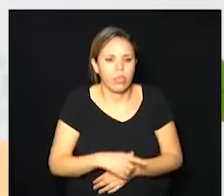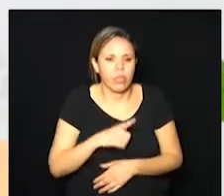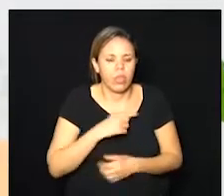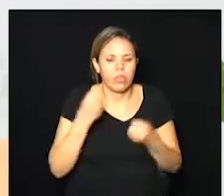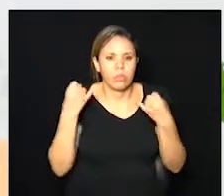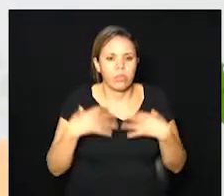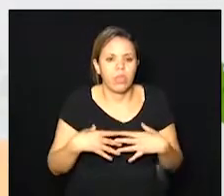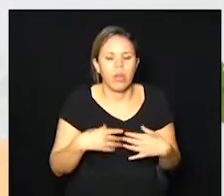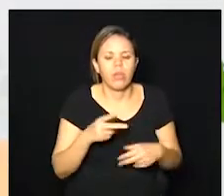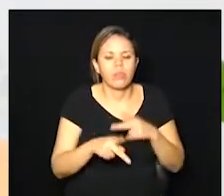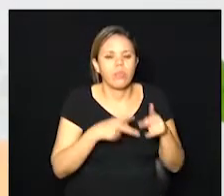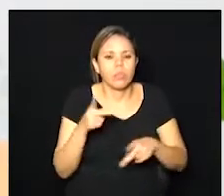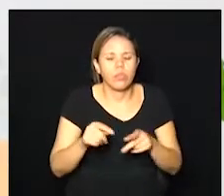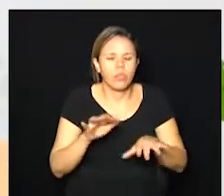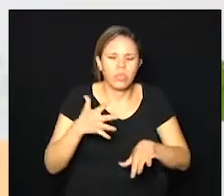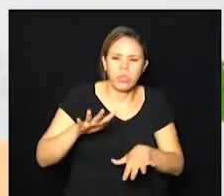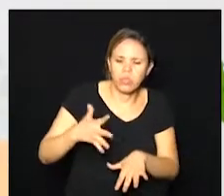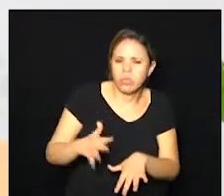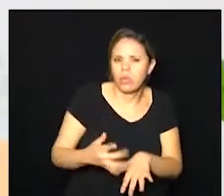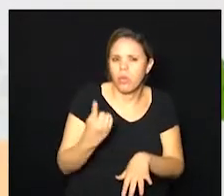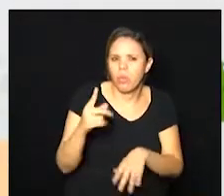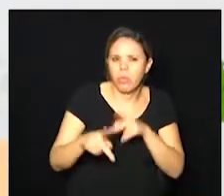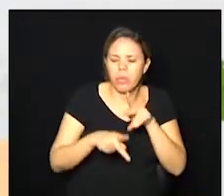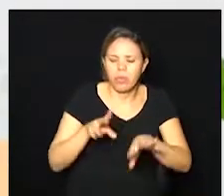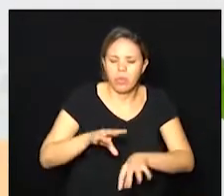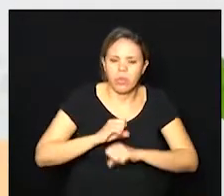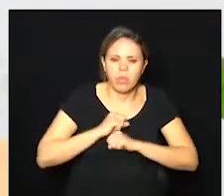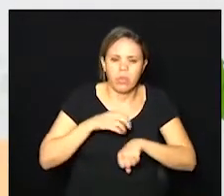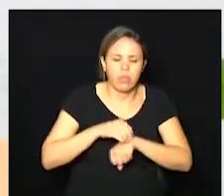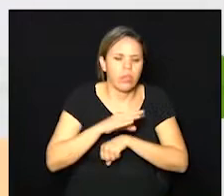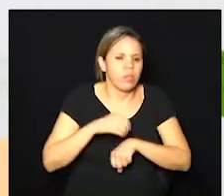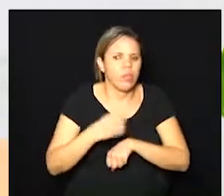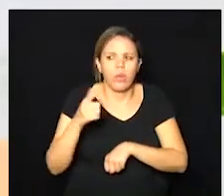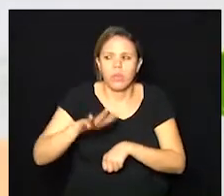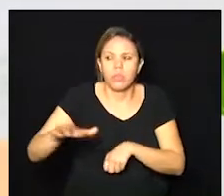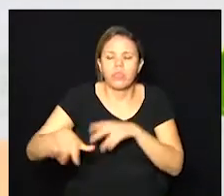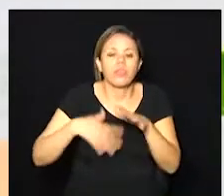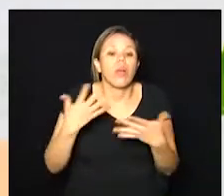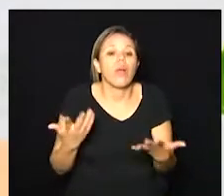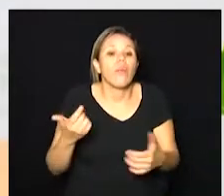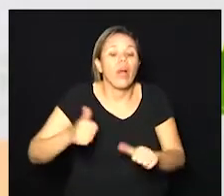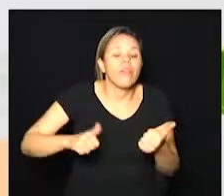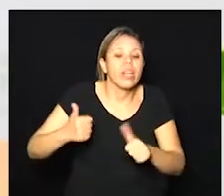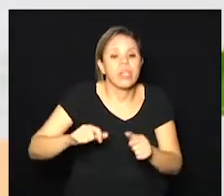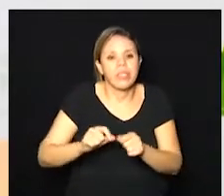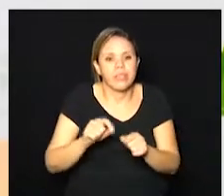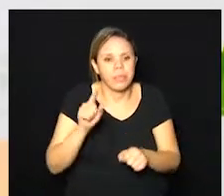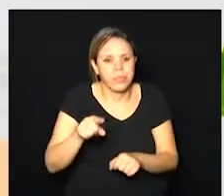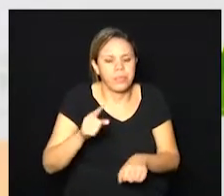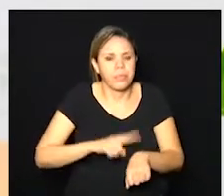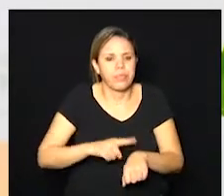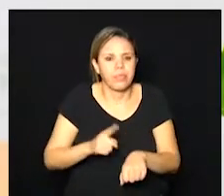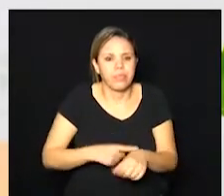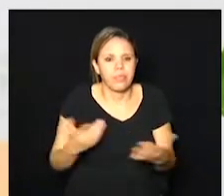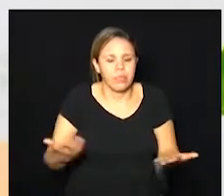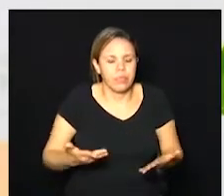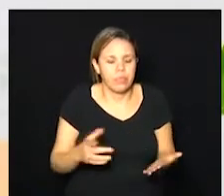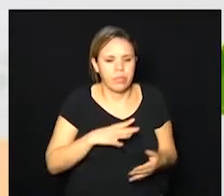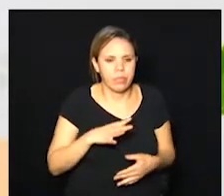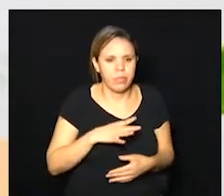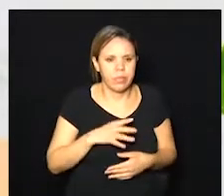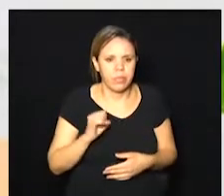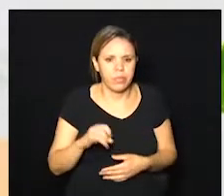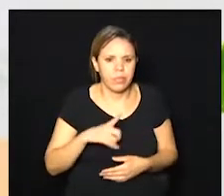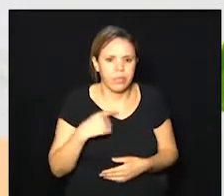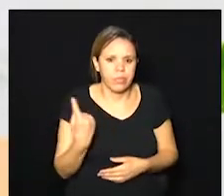explica para quantas pessoas em média um infectado transmite para outra e qual a avaliação sobre o momento da epidemia na cidade se